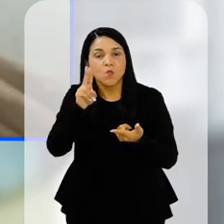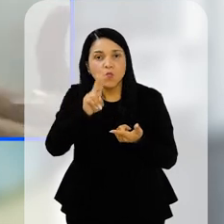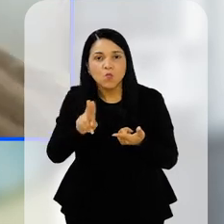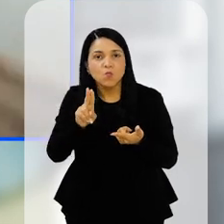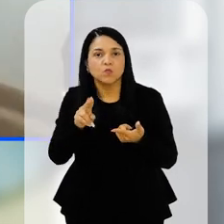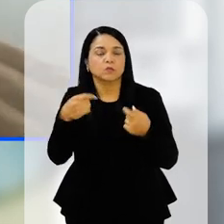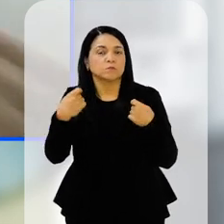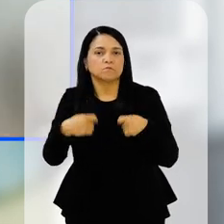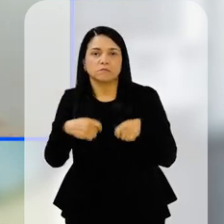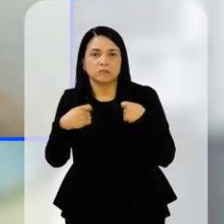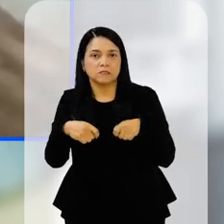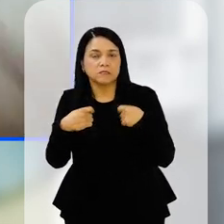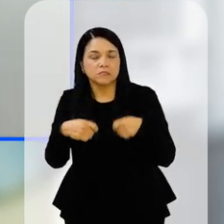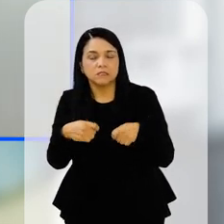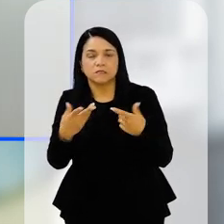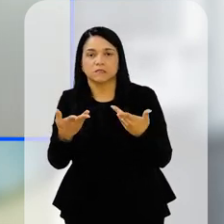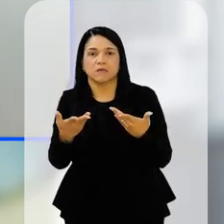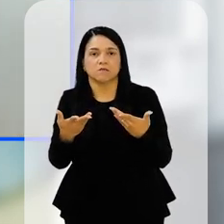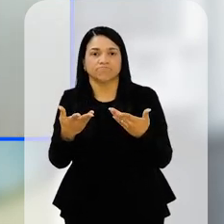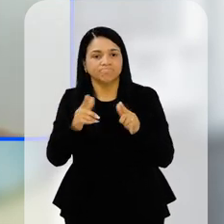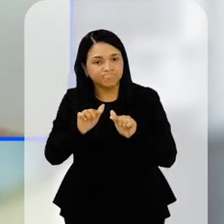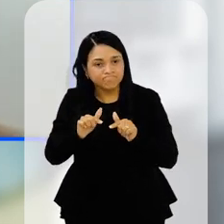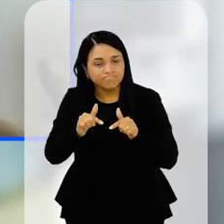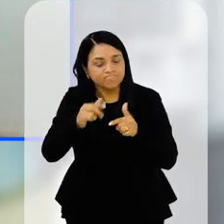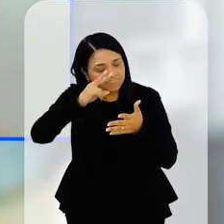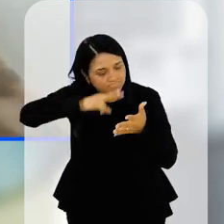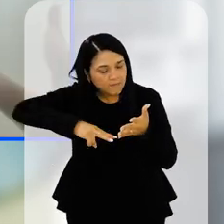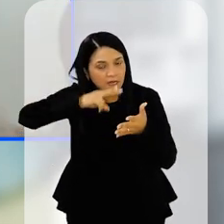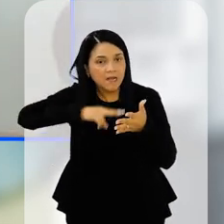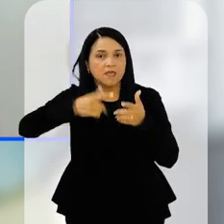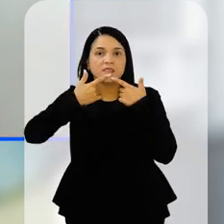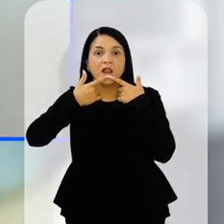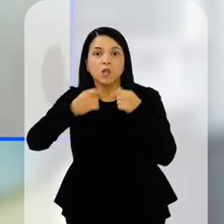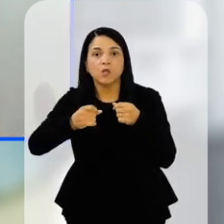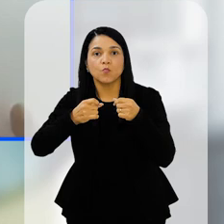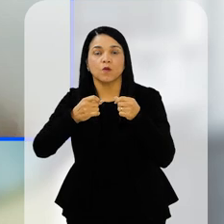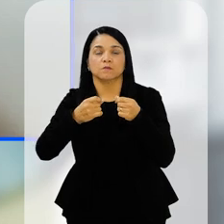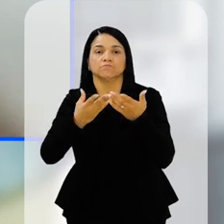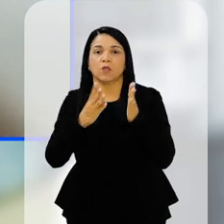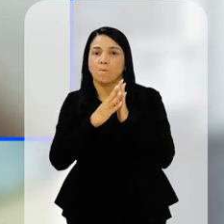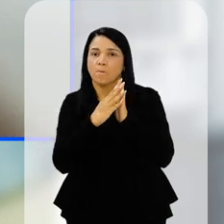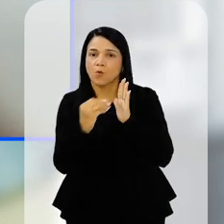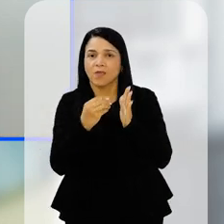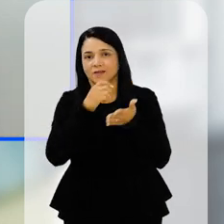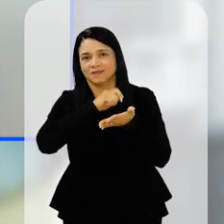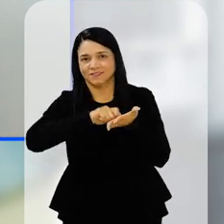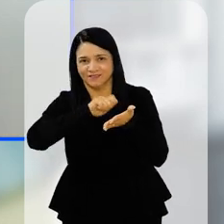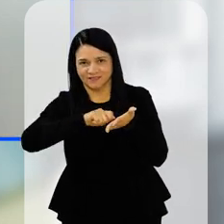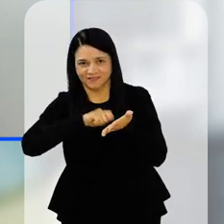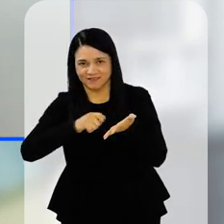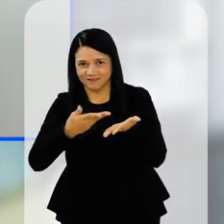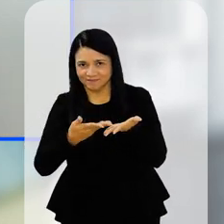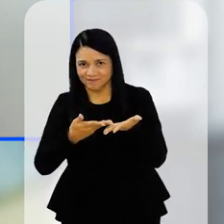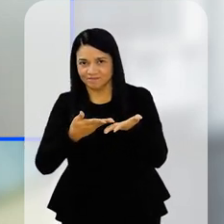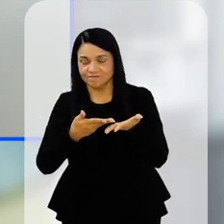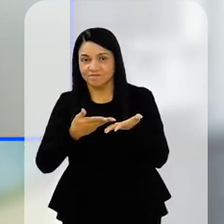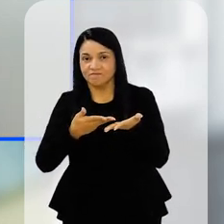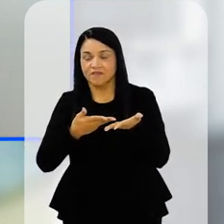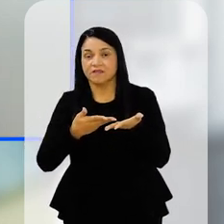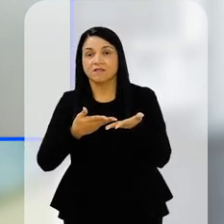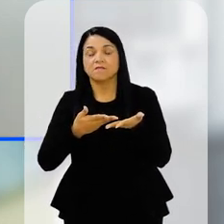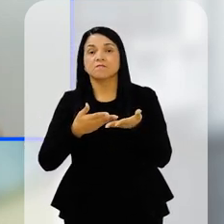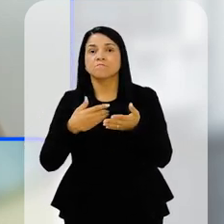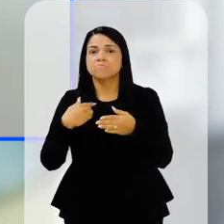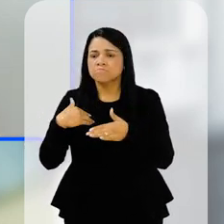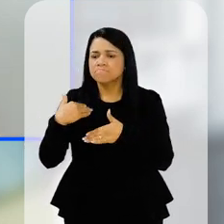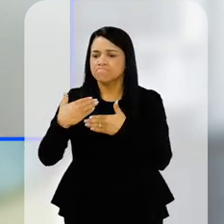como ele precisa ser feito para ser efetivo, da língua na sua modalidade escrita. Então, a gente